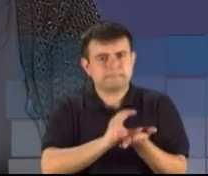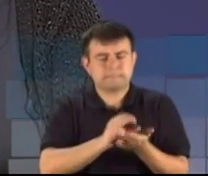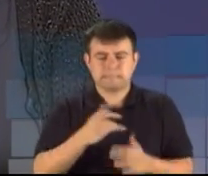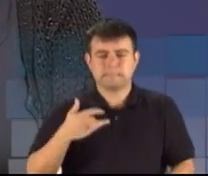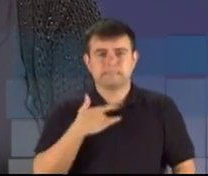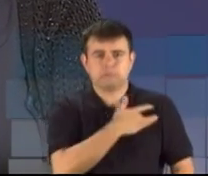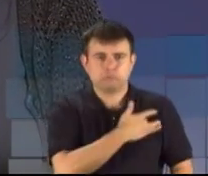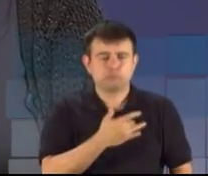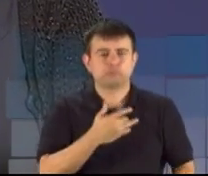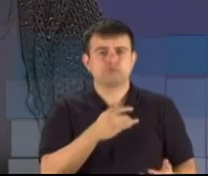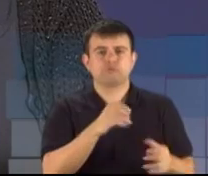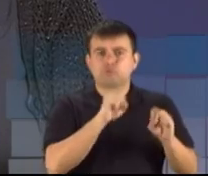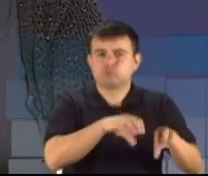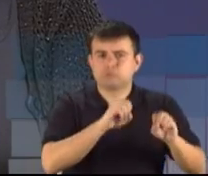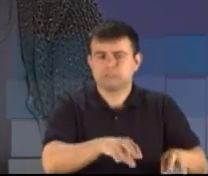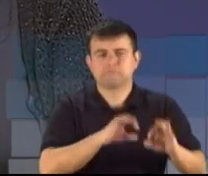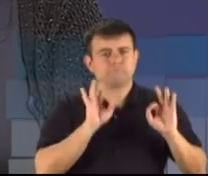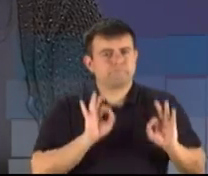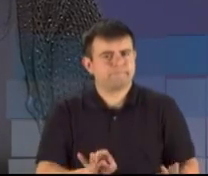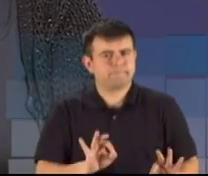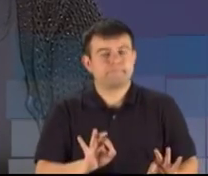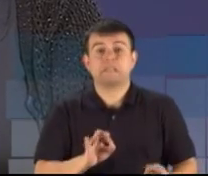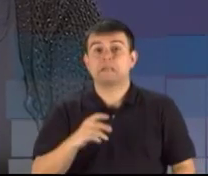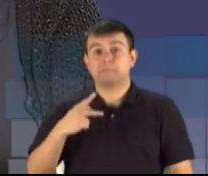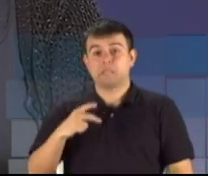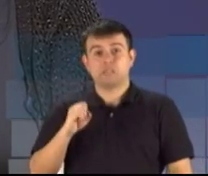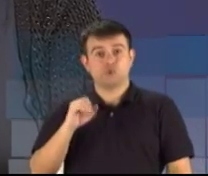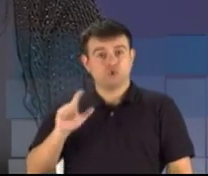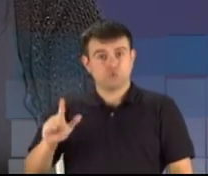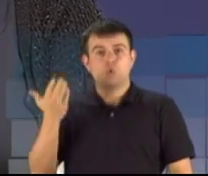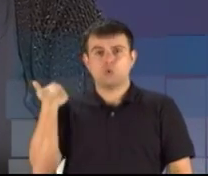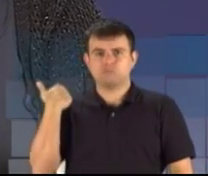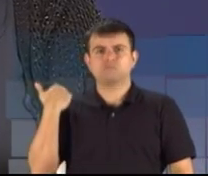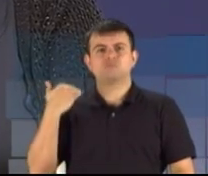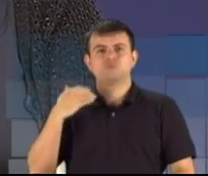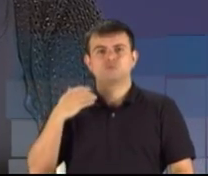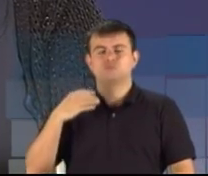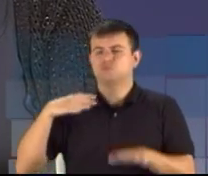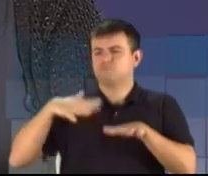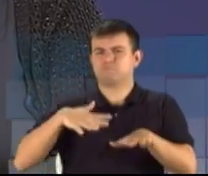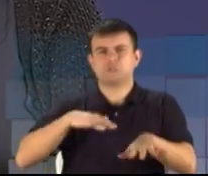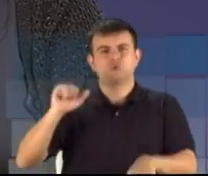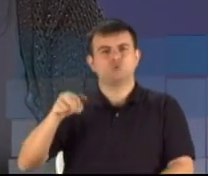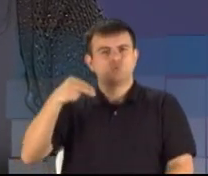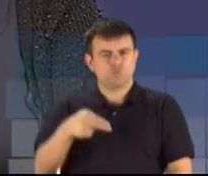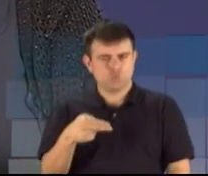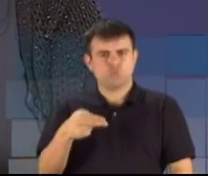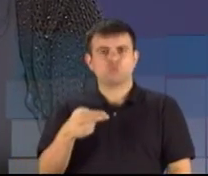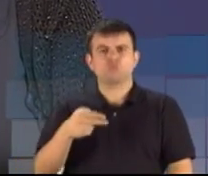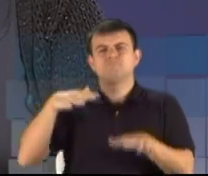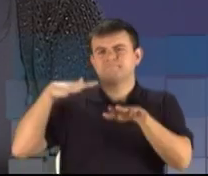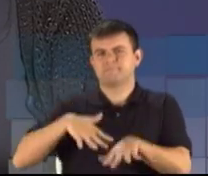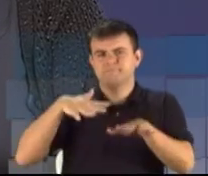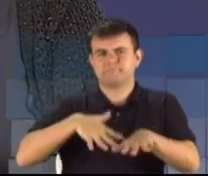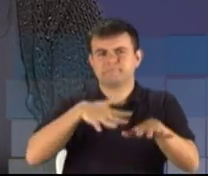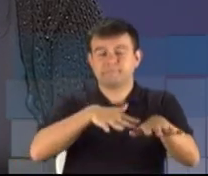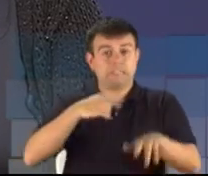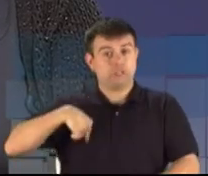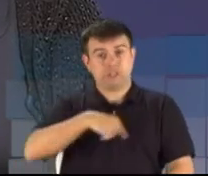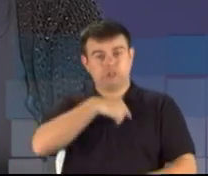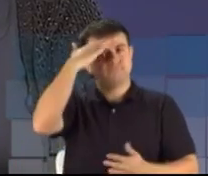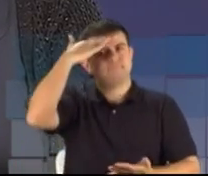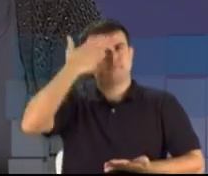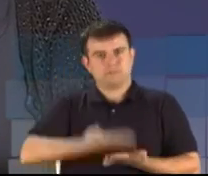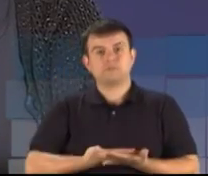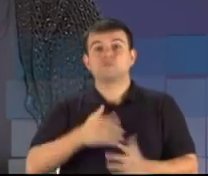saúde pública. O PSOL teve nas jornadas de junho, o PSTU teve nas jornadas de junho, porque a gente acredita que a